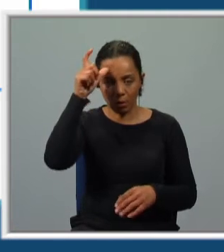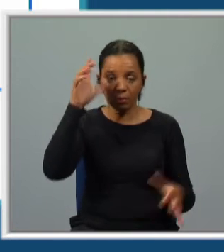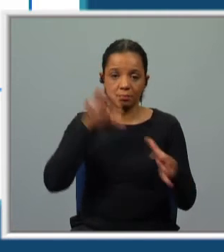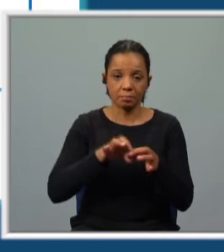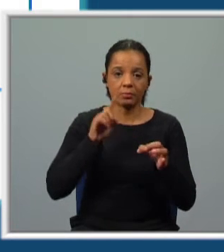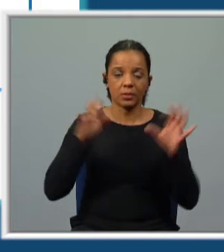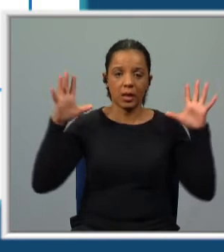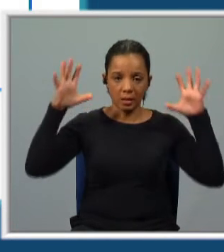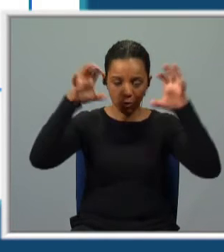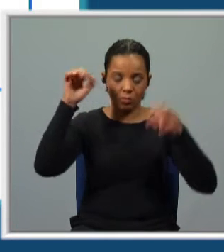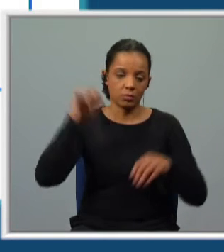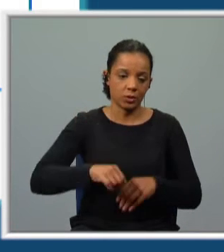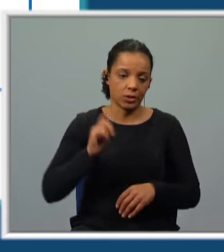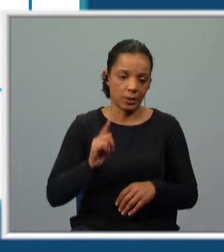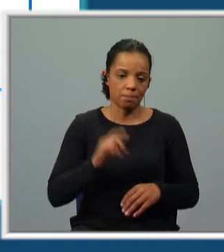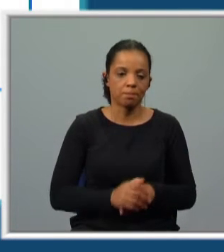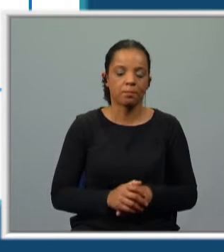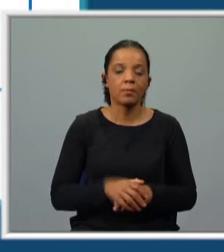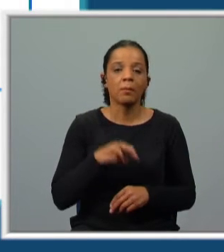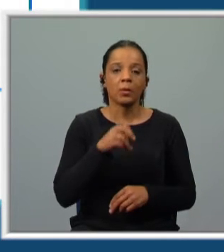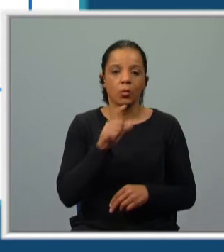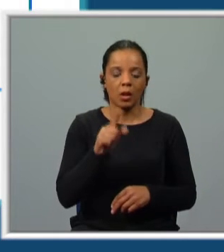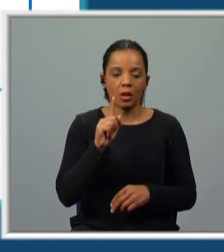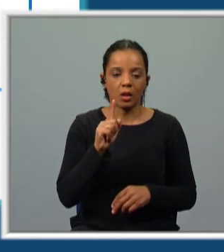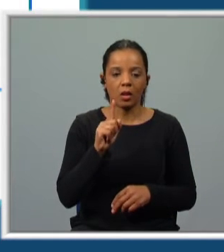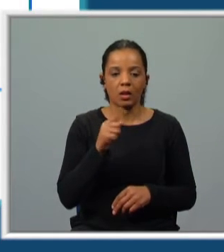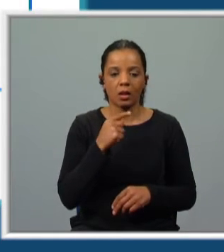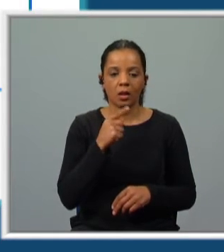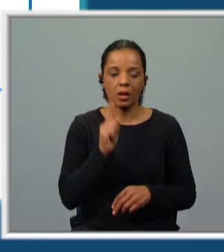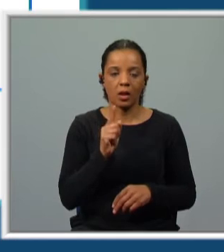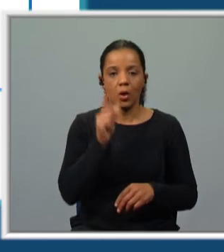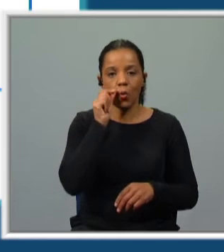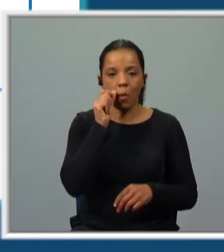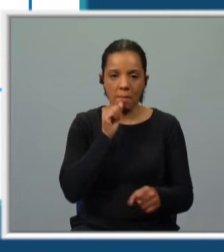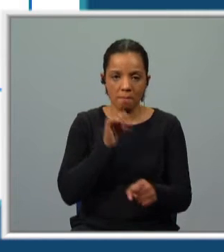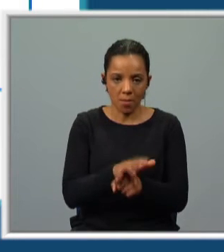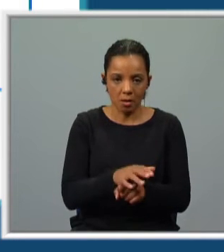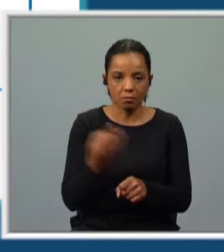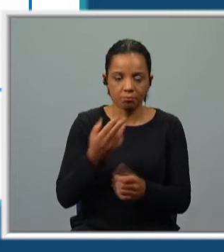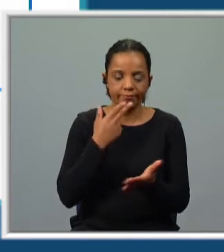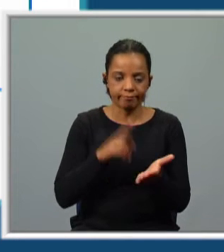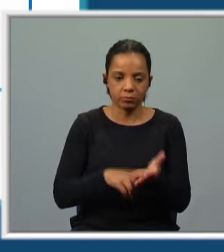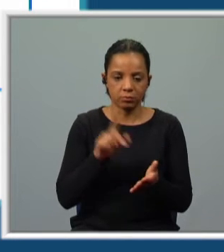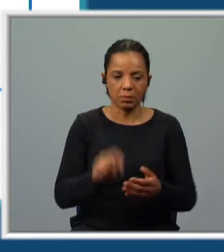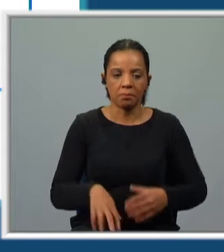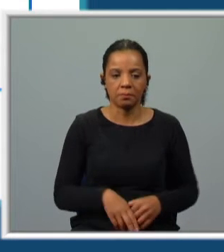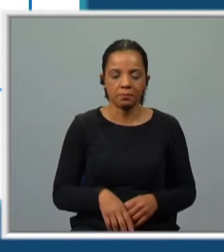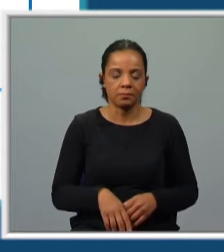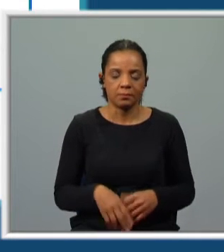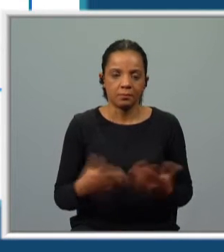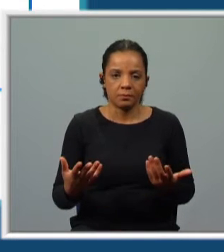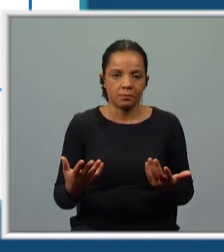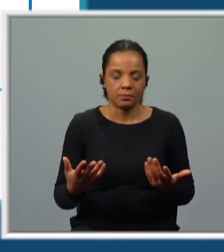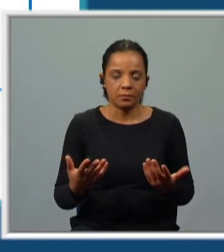Mastor. Claro que sim. Manuel é identificado como sendo um homem dos mares. Também é verdade. Isso é